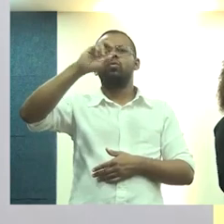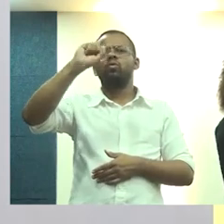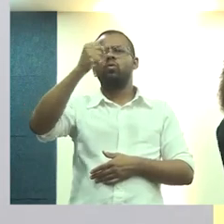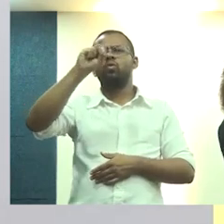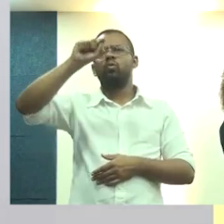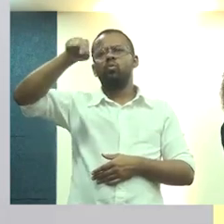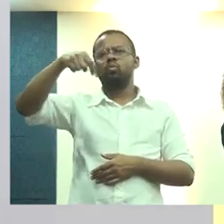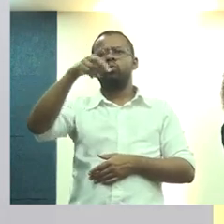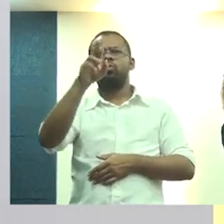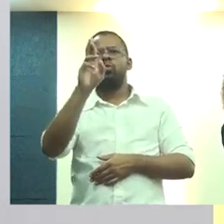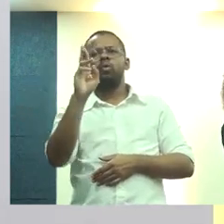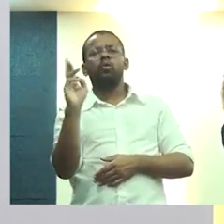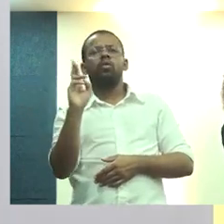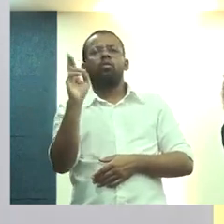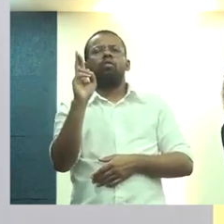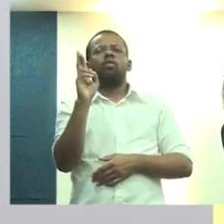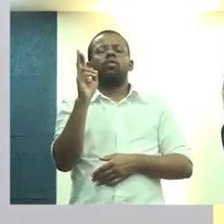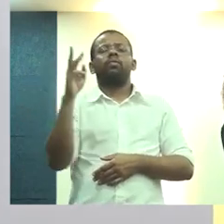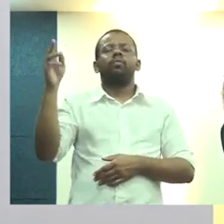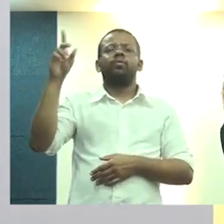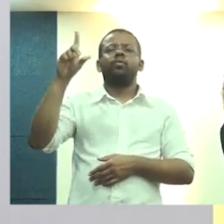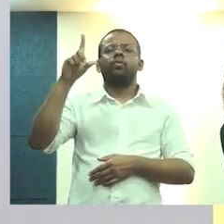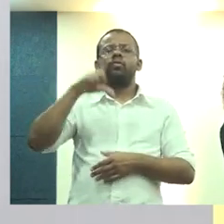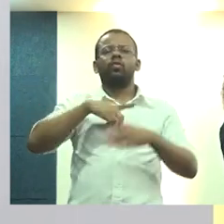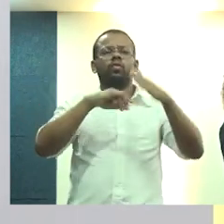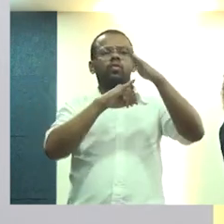mil que são para as entidades